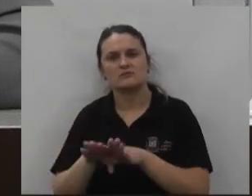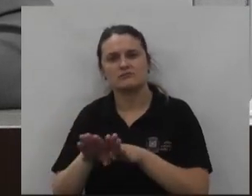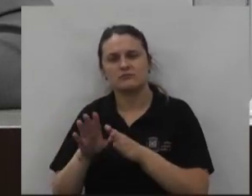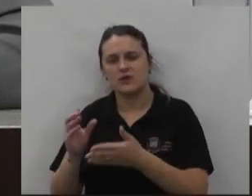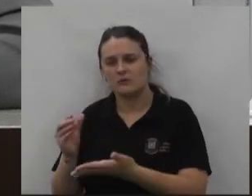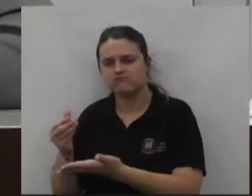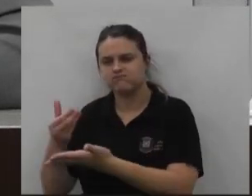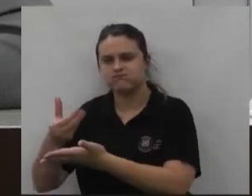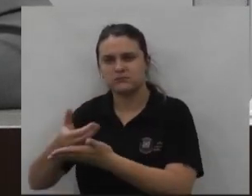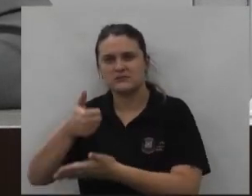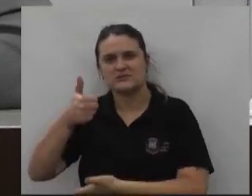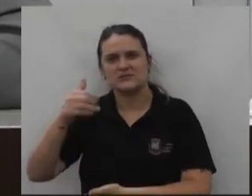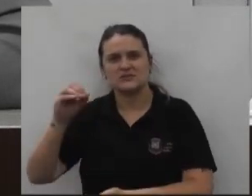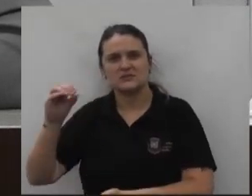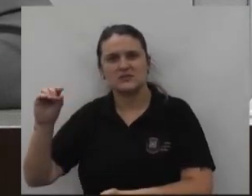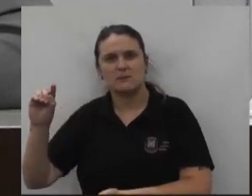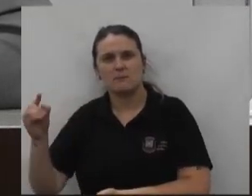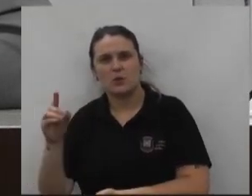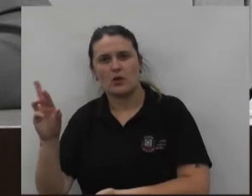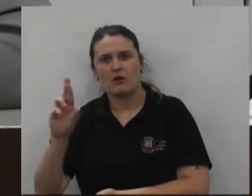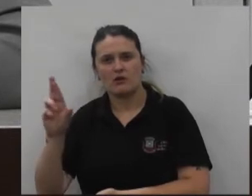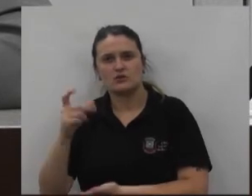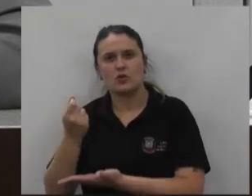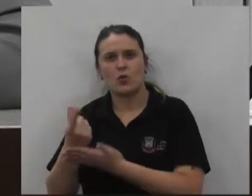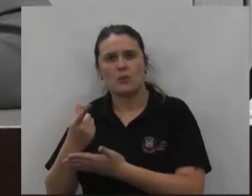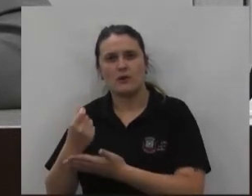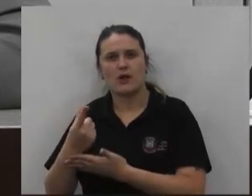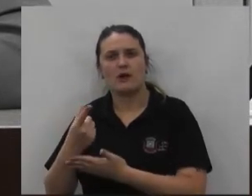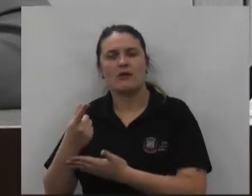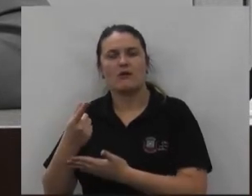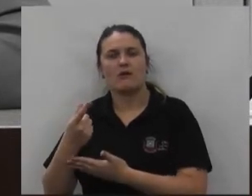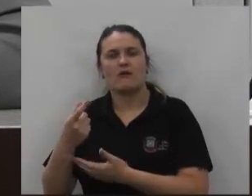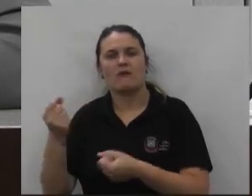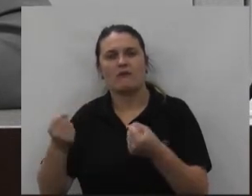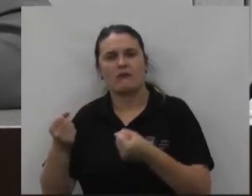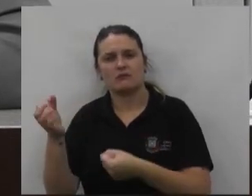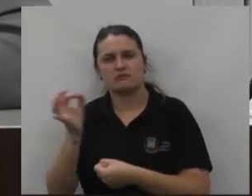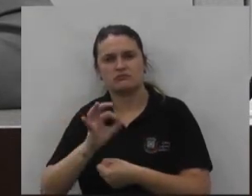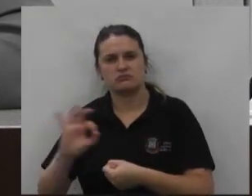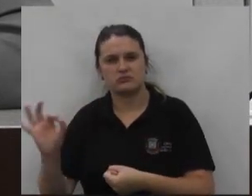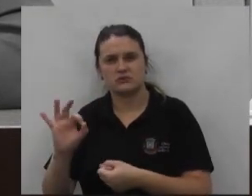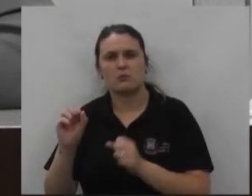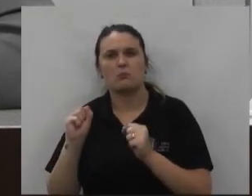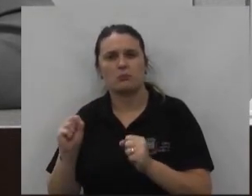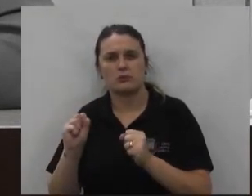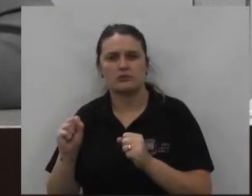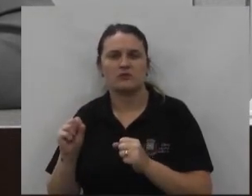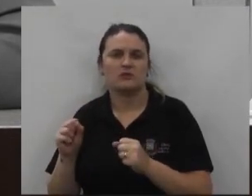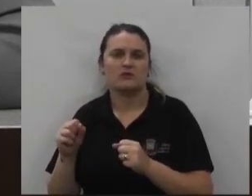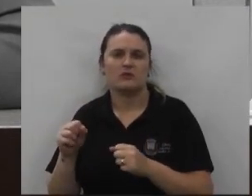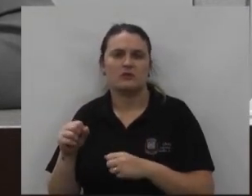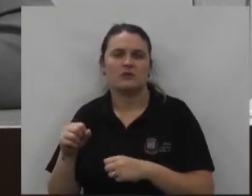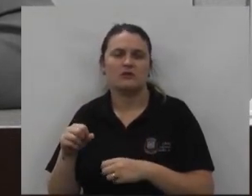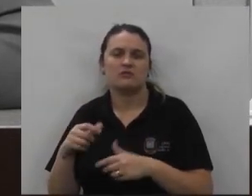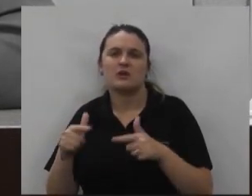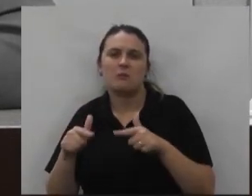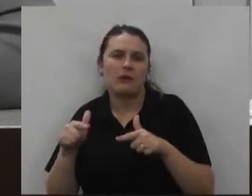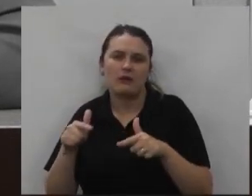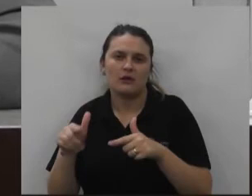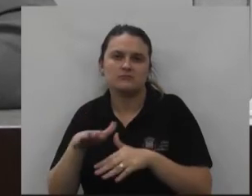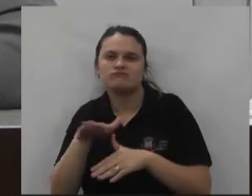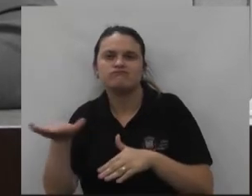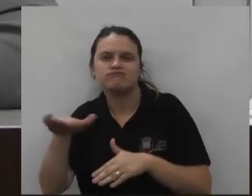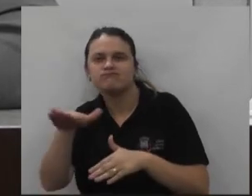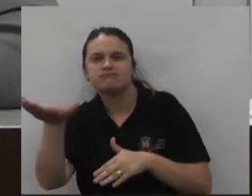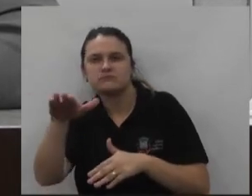destinando aí 100 mil reais para que eles possam comprar dois veículos zero para que eles possam estar tratando